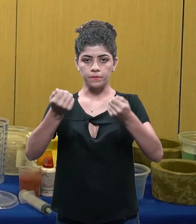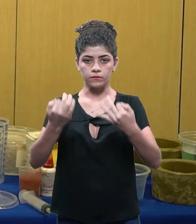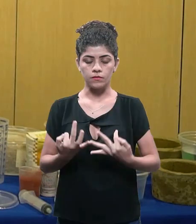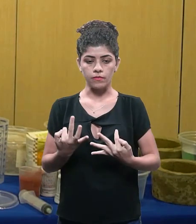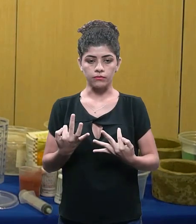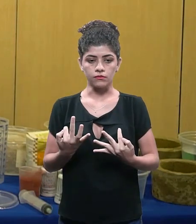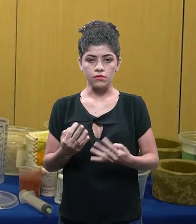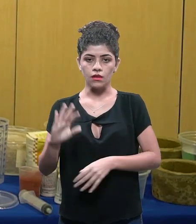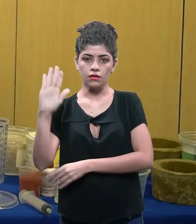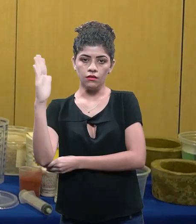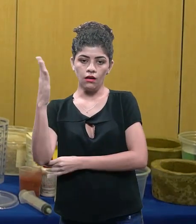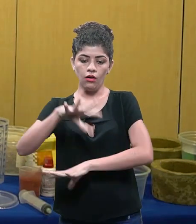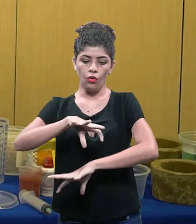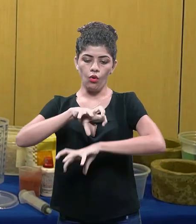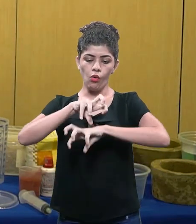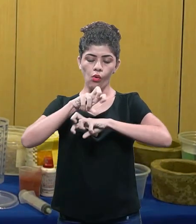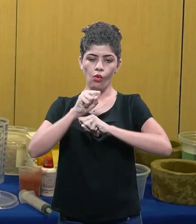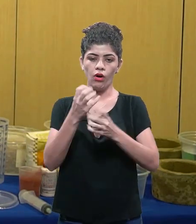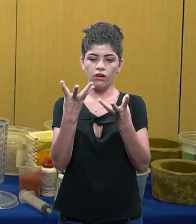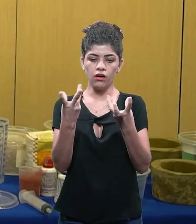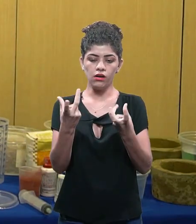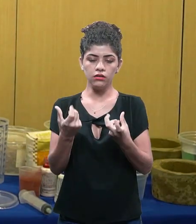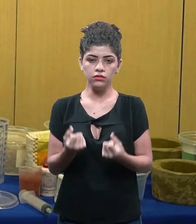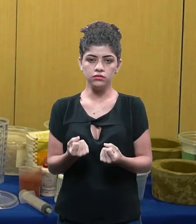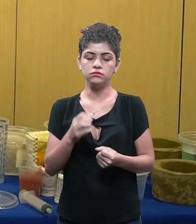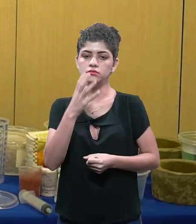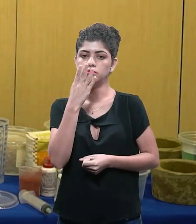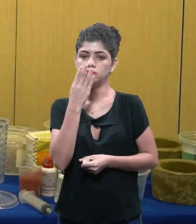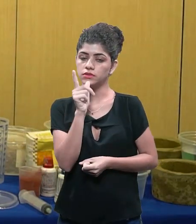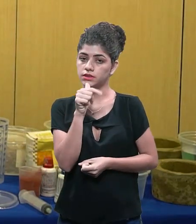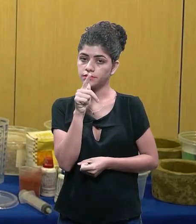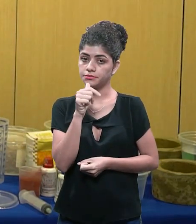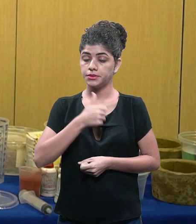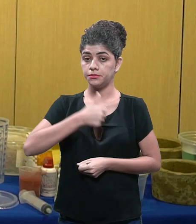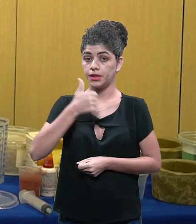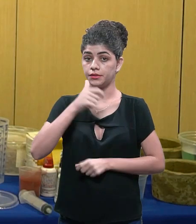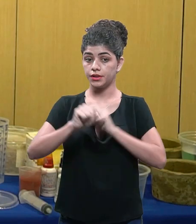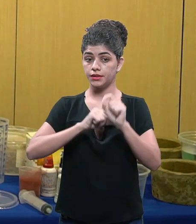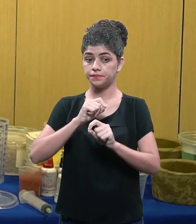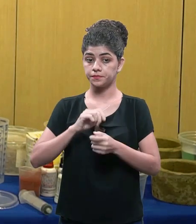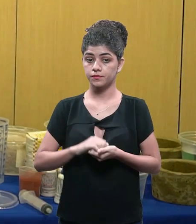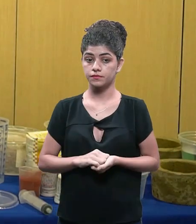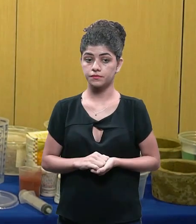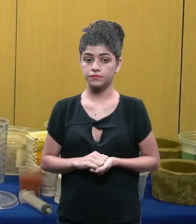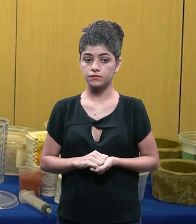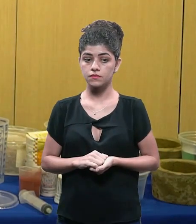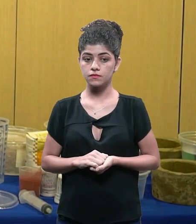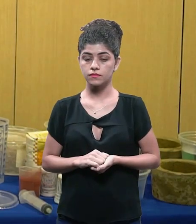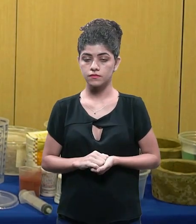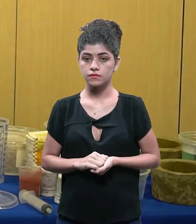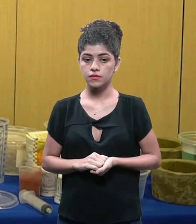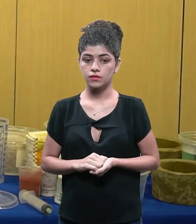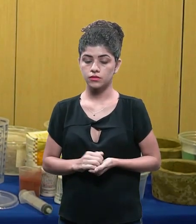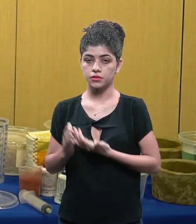primeira coisa que eu falei para vocês a fibra ela absorve água então o primeiro momento que você vai fazer é a água da madeira